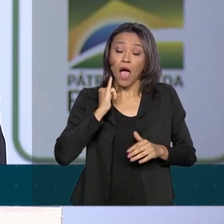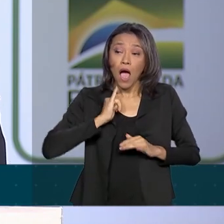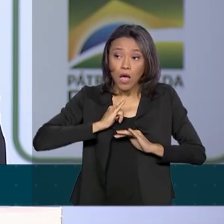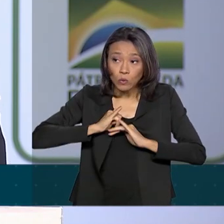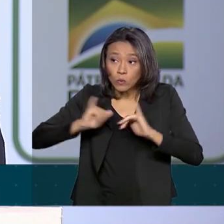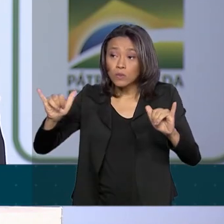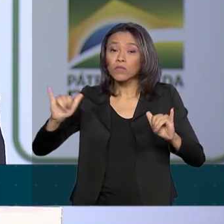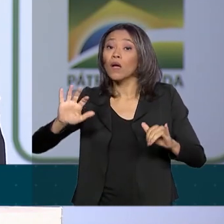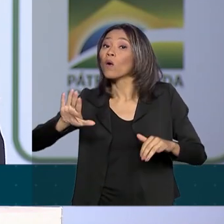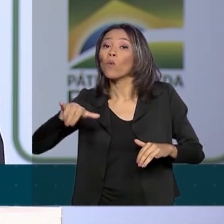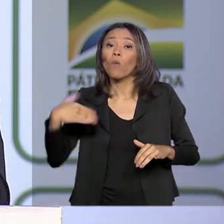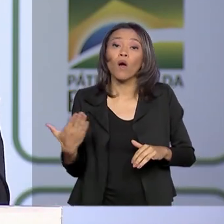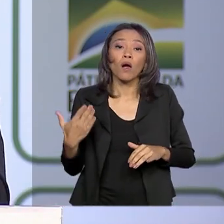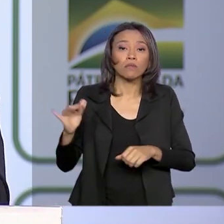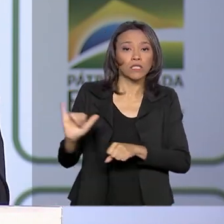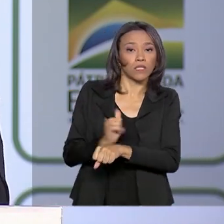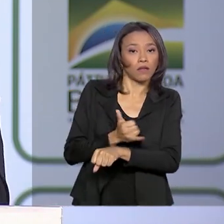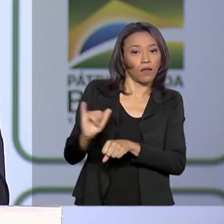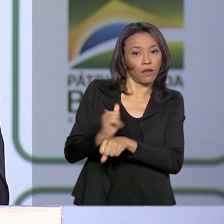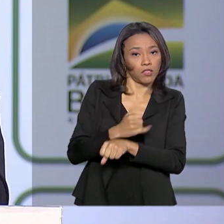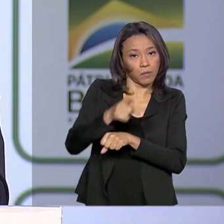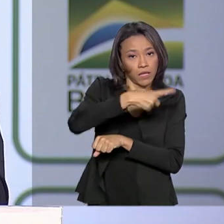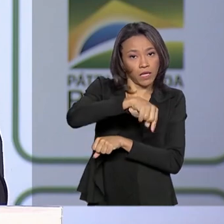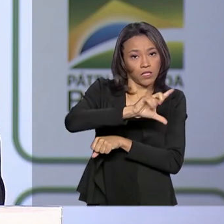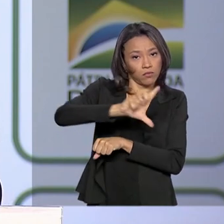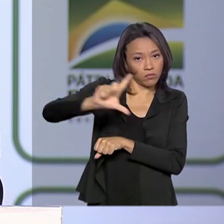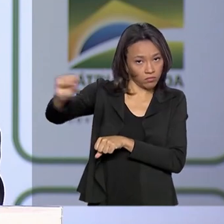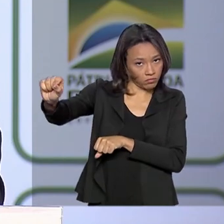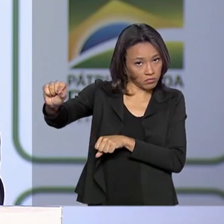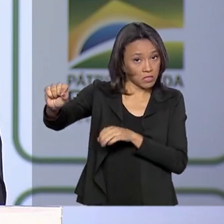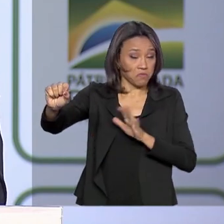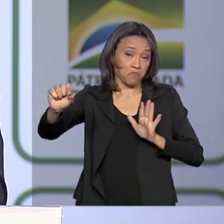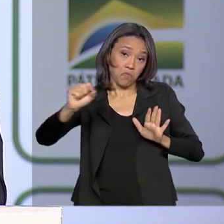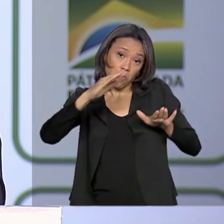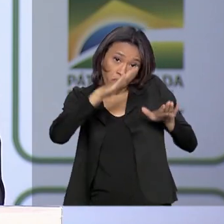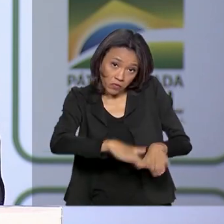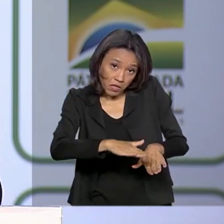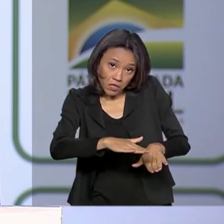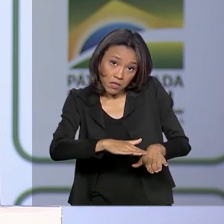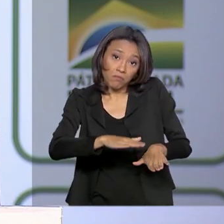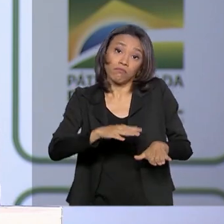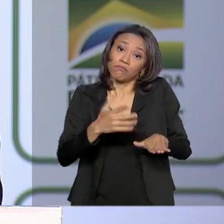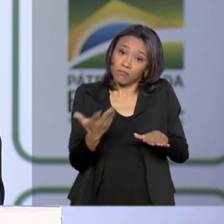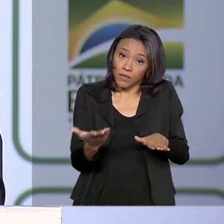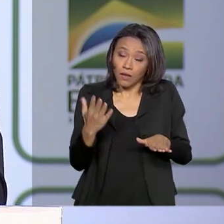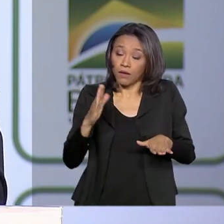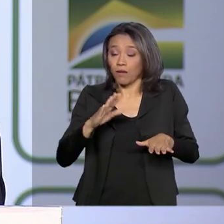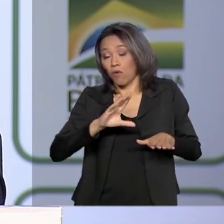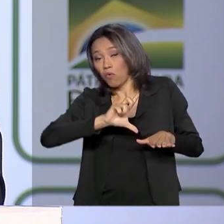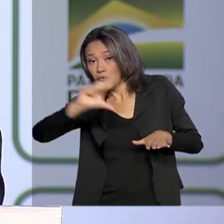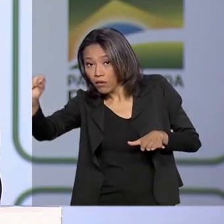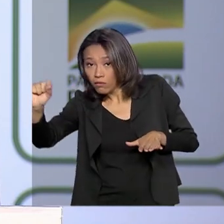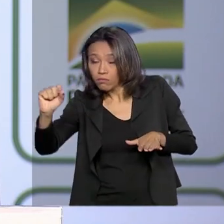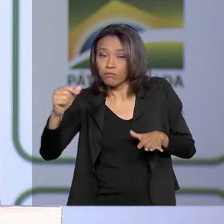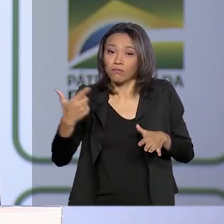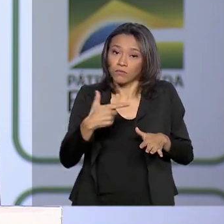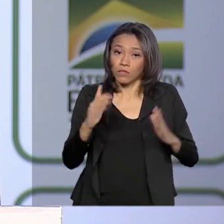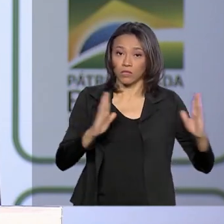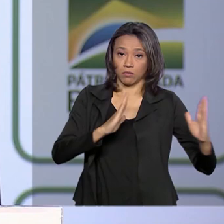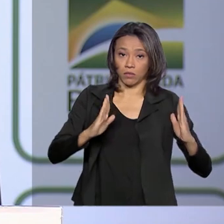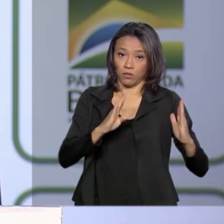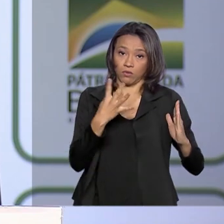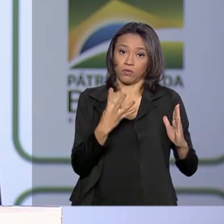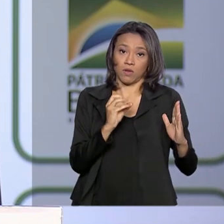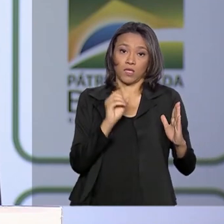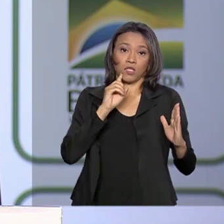a estratégia em relação a eles, se eles vão permanecer até o final ou se eles poderão sair antes da quarentena.